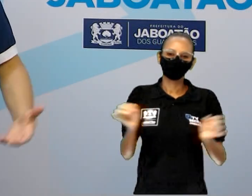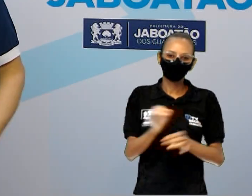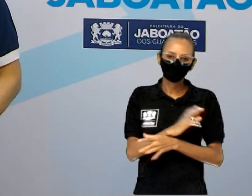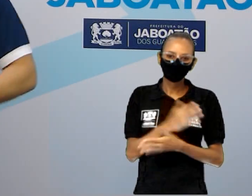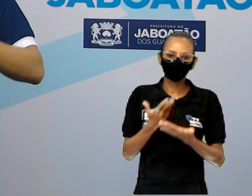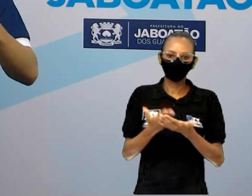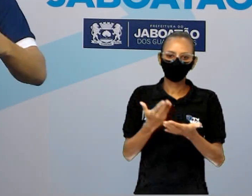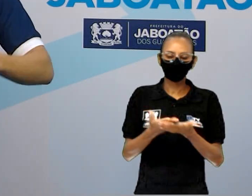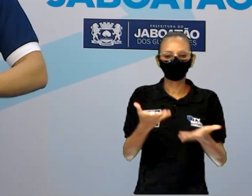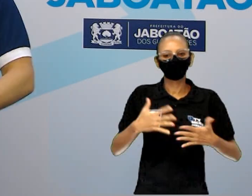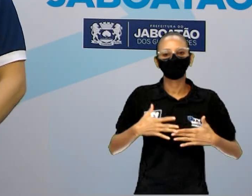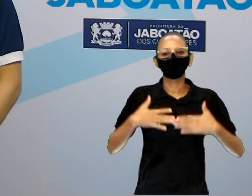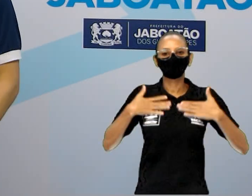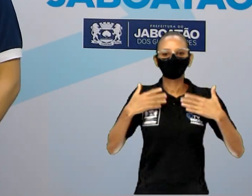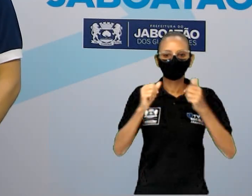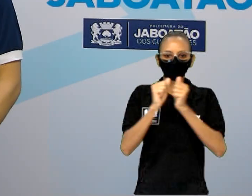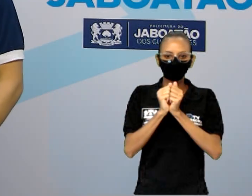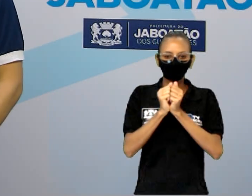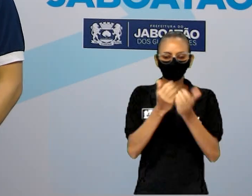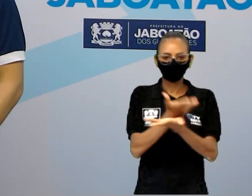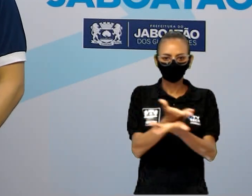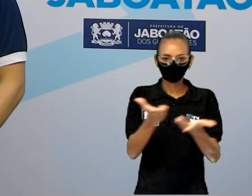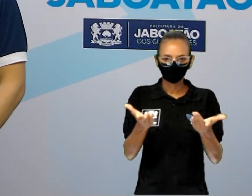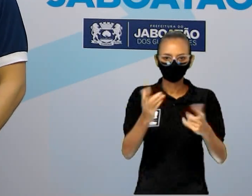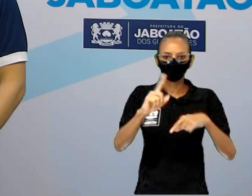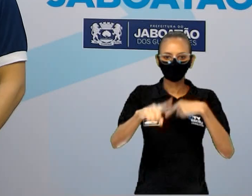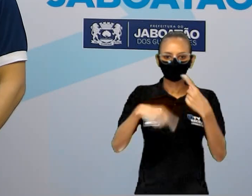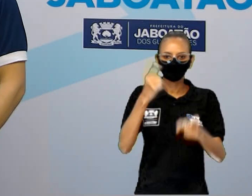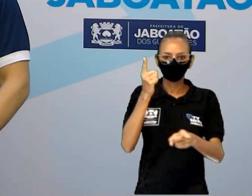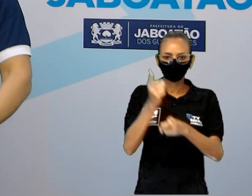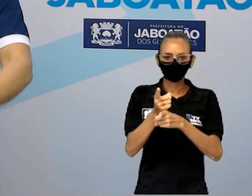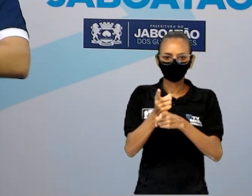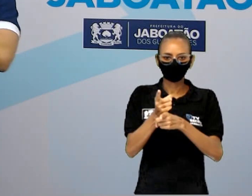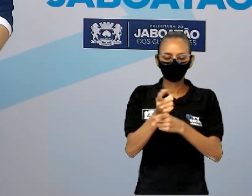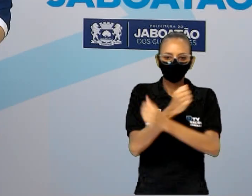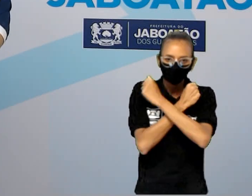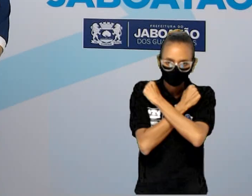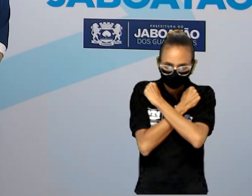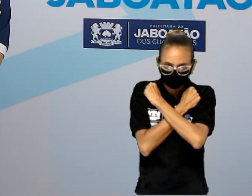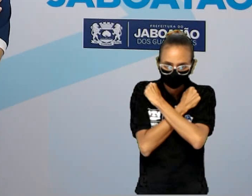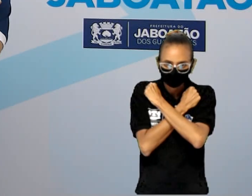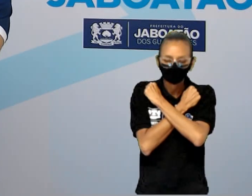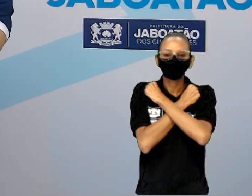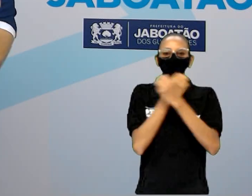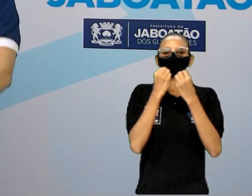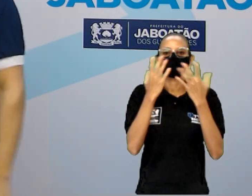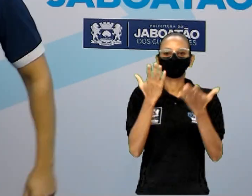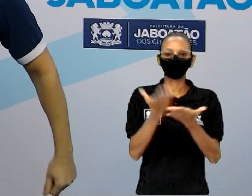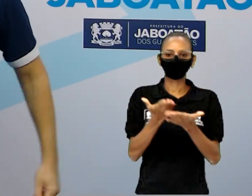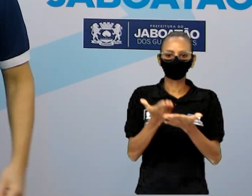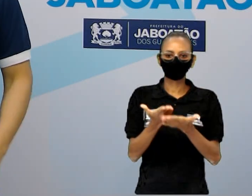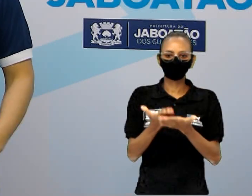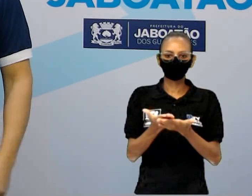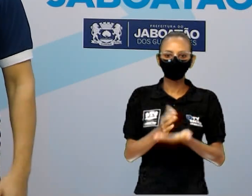vez foi um prazer enorme estar com vocês e a gente se encontra aí nas próximas aulas um grande abraço abraço a todos e bons estudos anjos 0